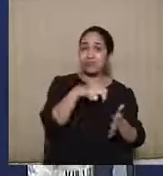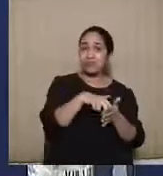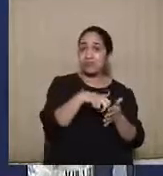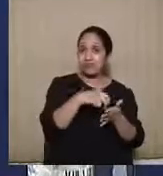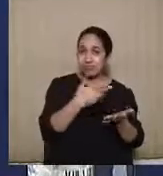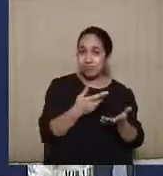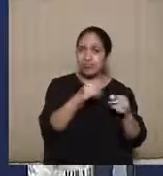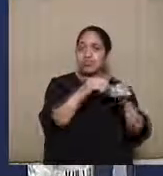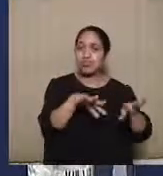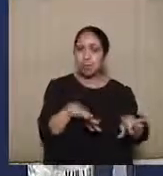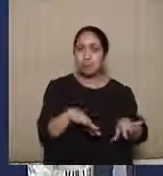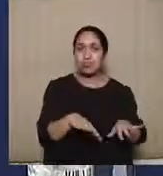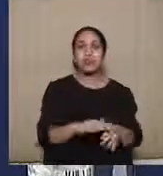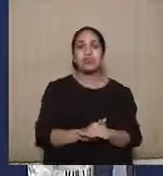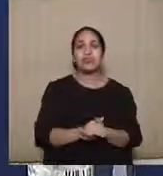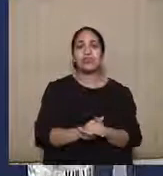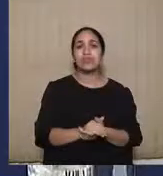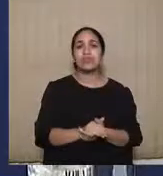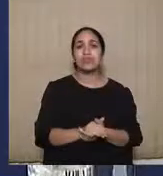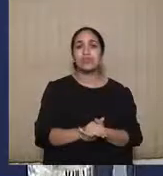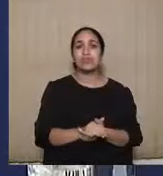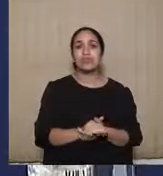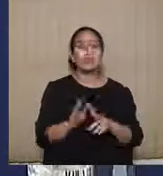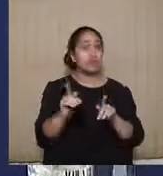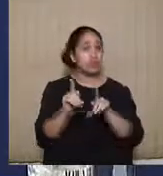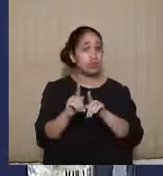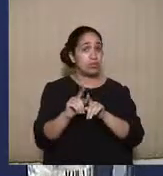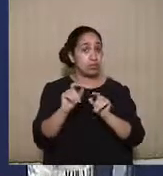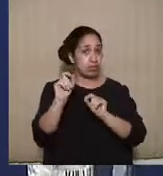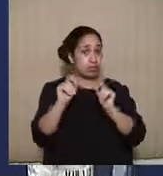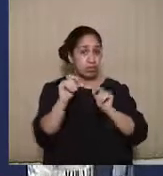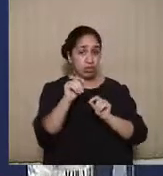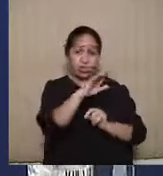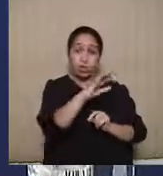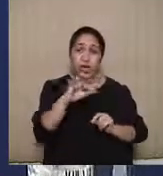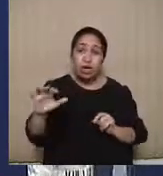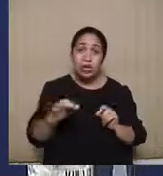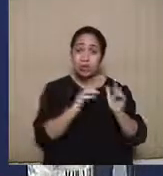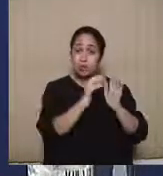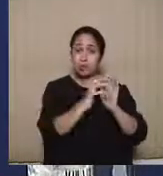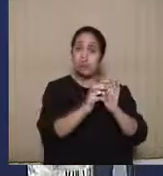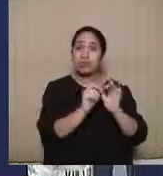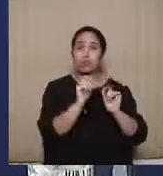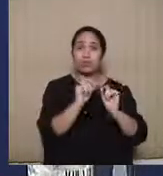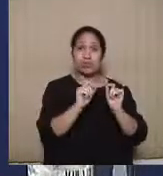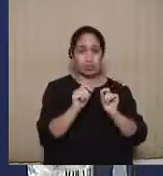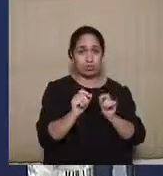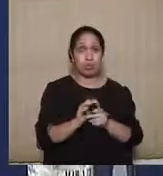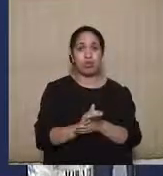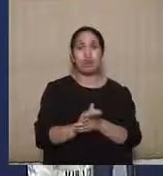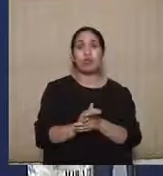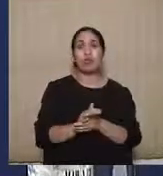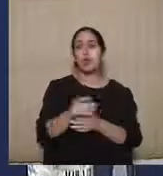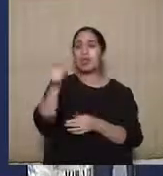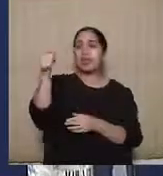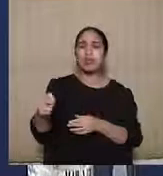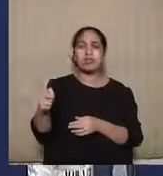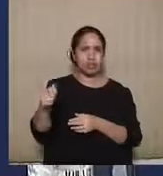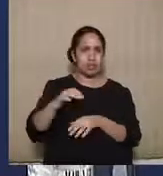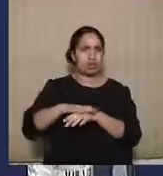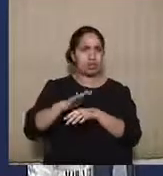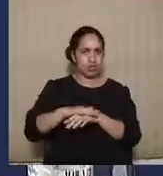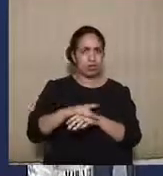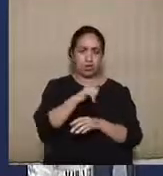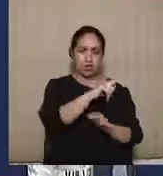eleitoral e vai caber também no que toca aos partidos a mesma consideração que se fez quanto à legitimidade ativa.